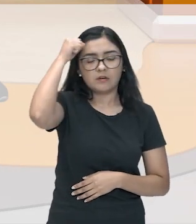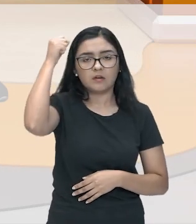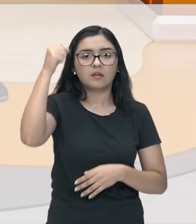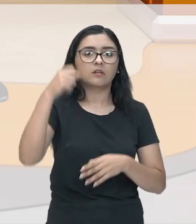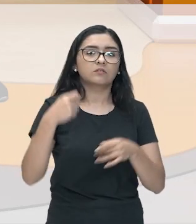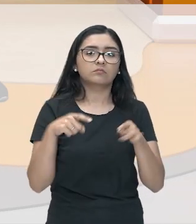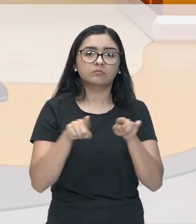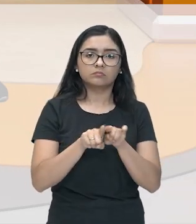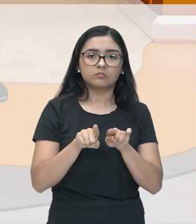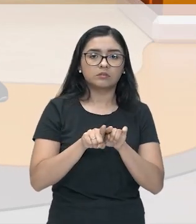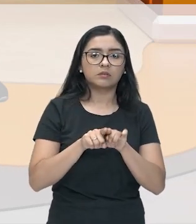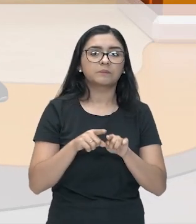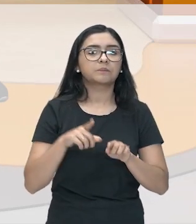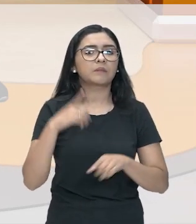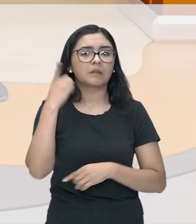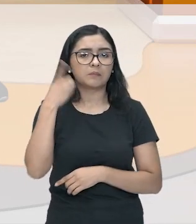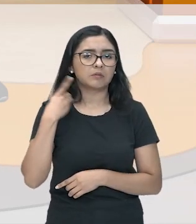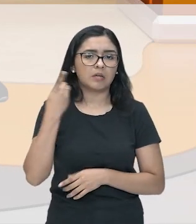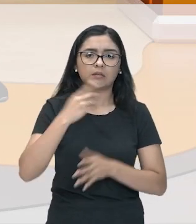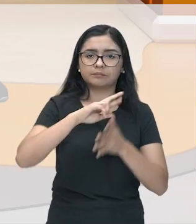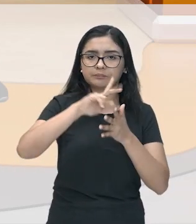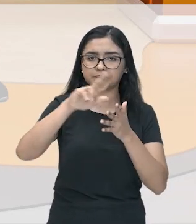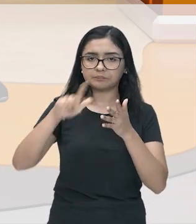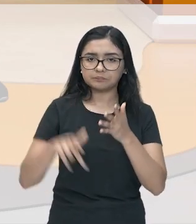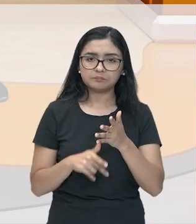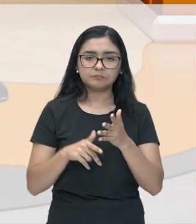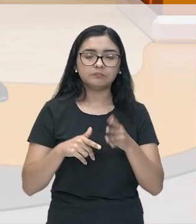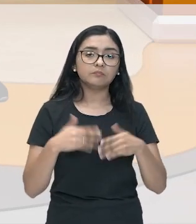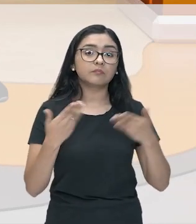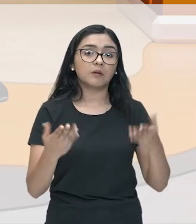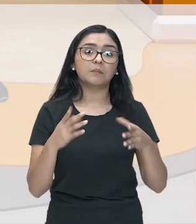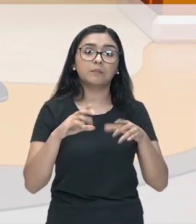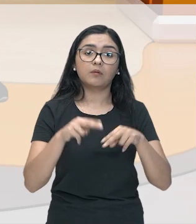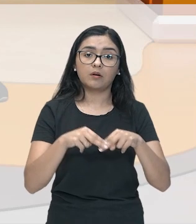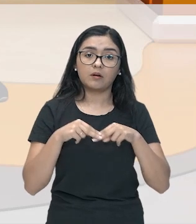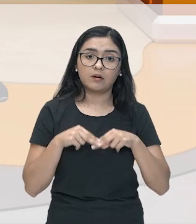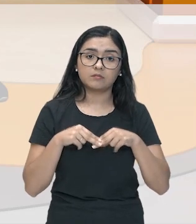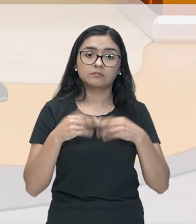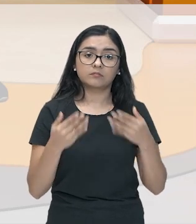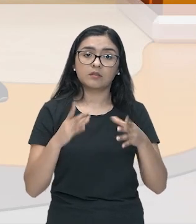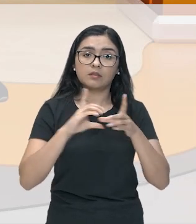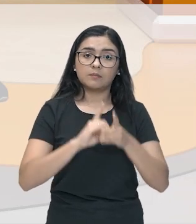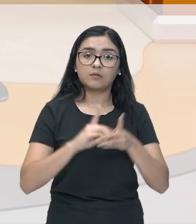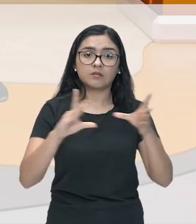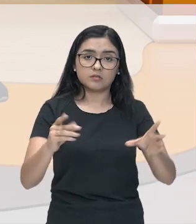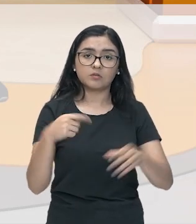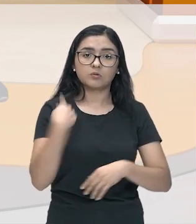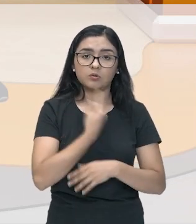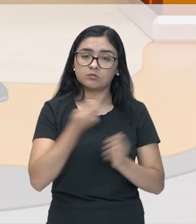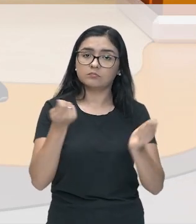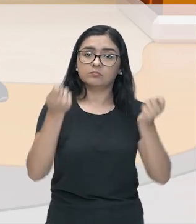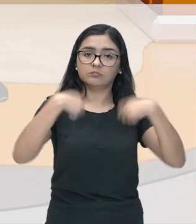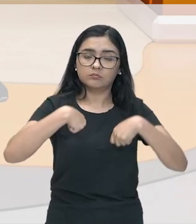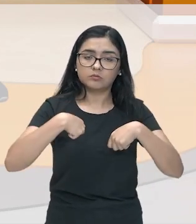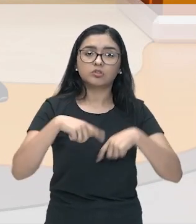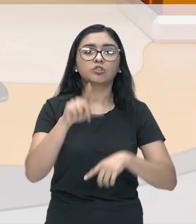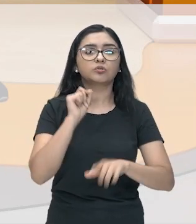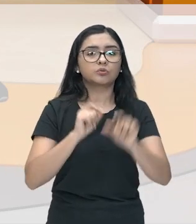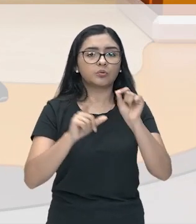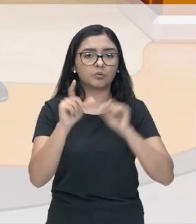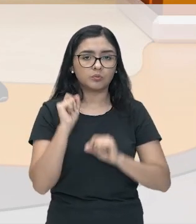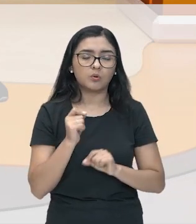legislativo como deputados, enfim. É graças a esse pensamento que a gente tem hoje esse tipo de governo que a gente pode